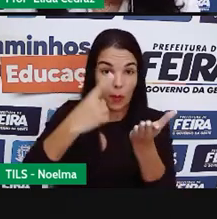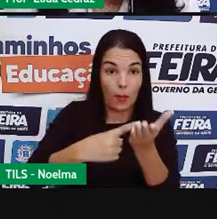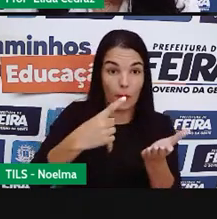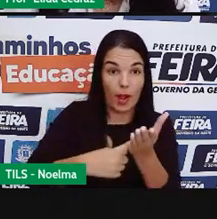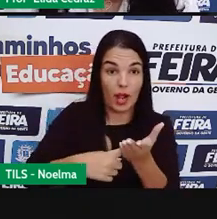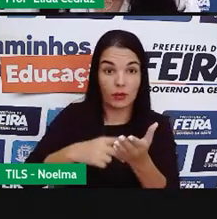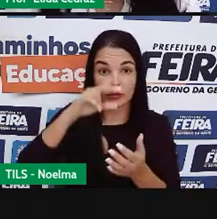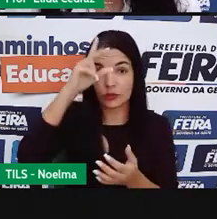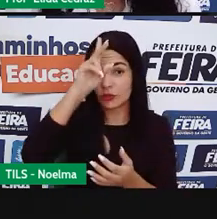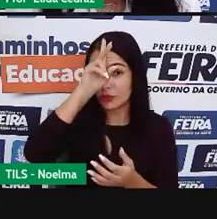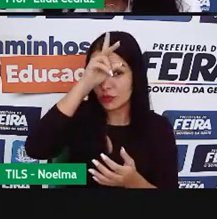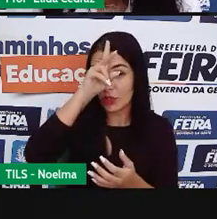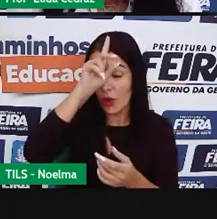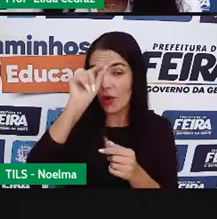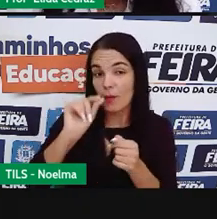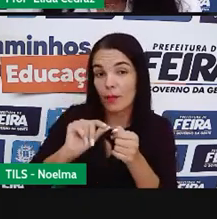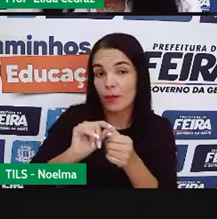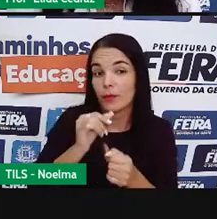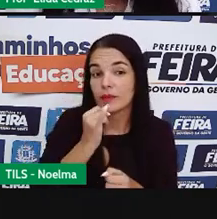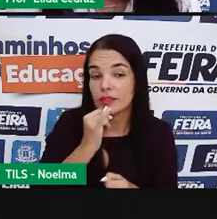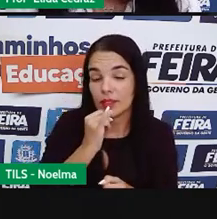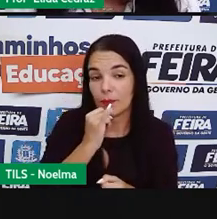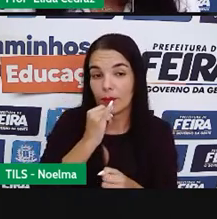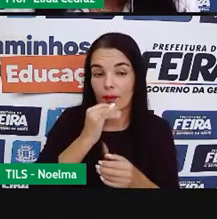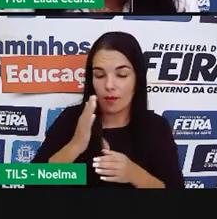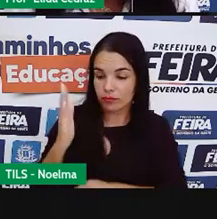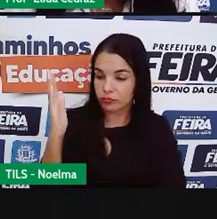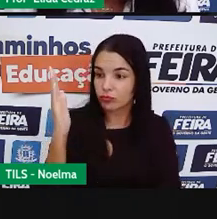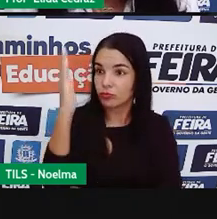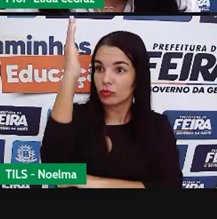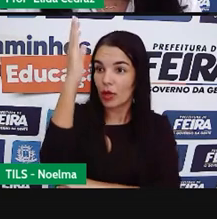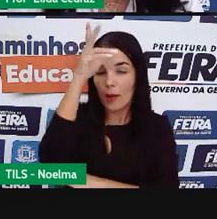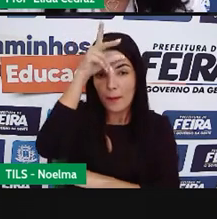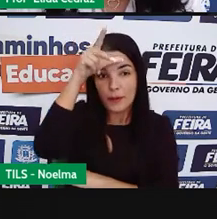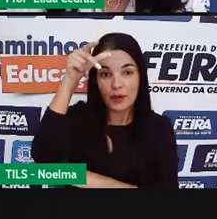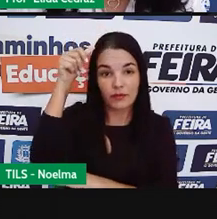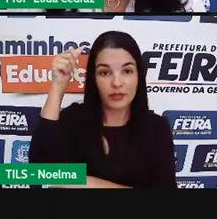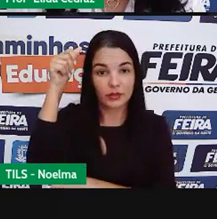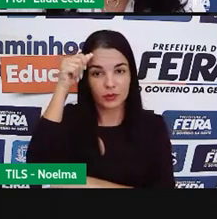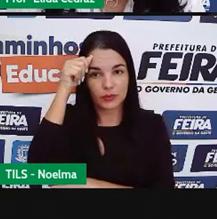prédio da prefeitura, o do mercado de arte e o do cuca.